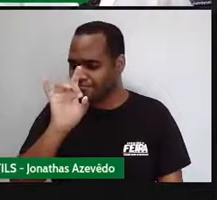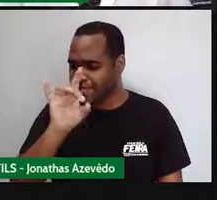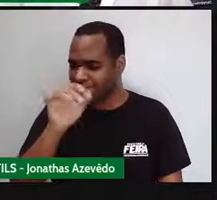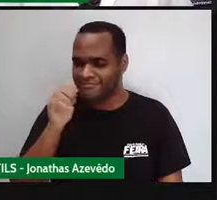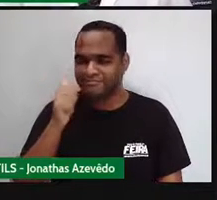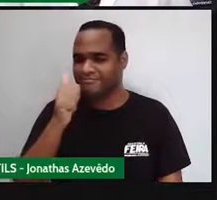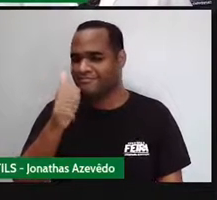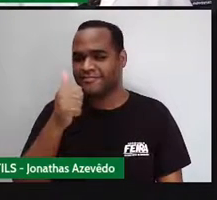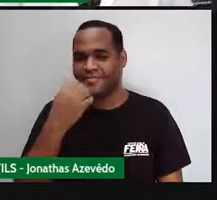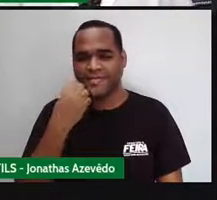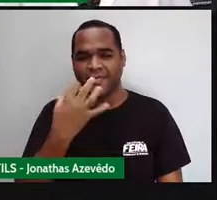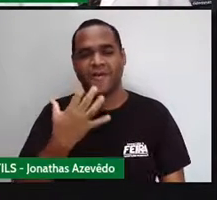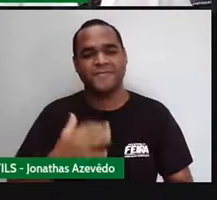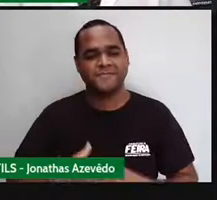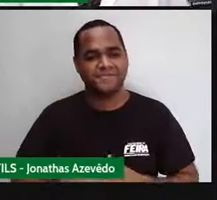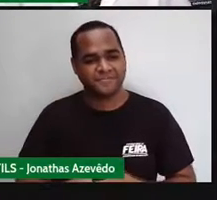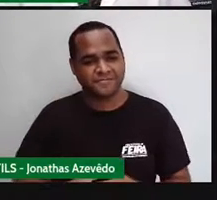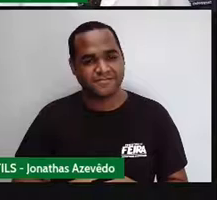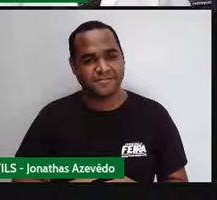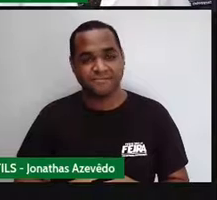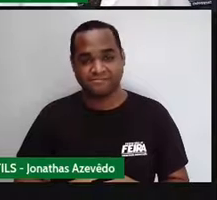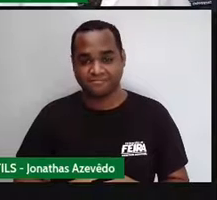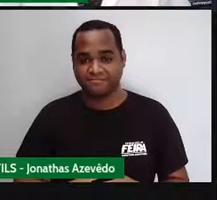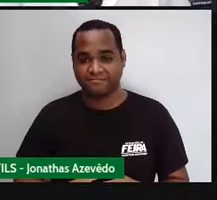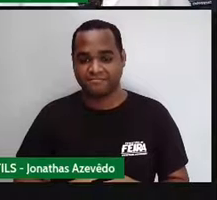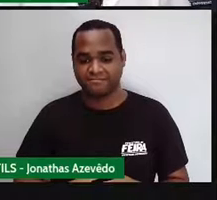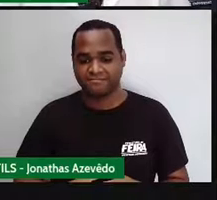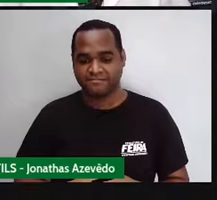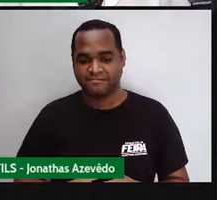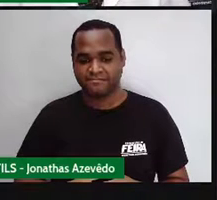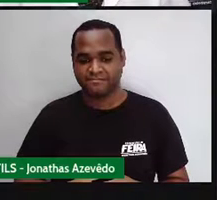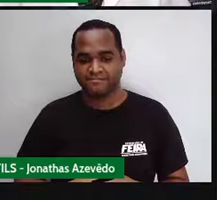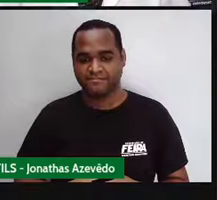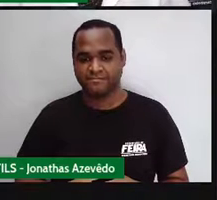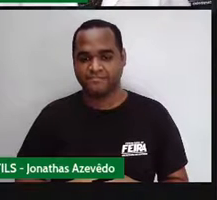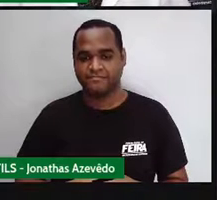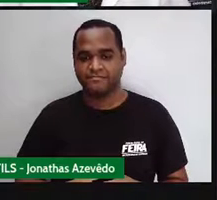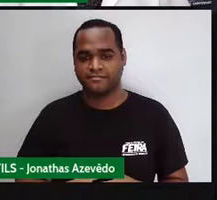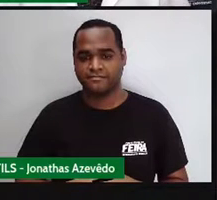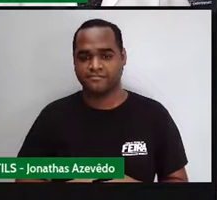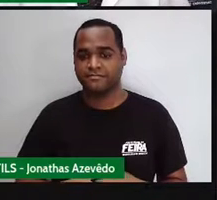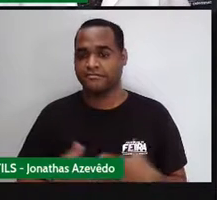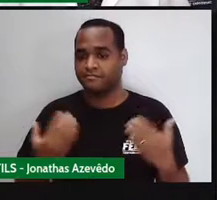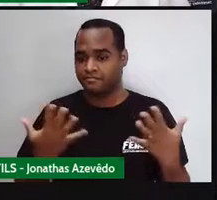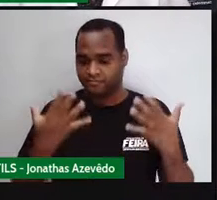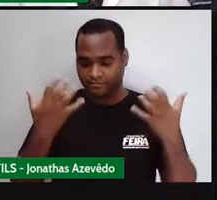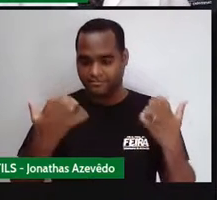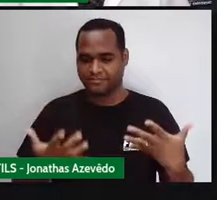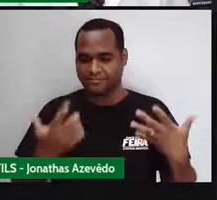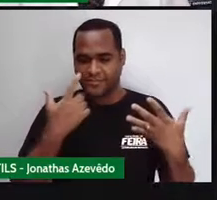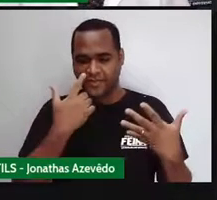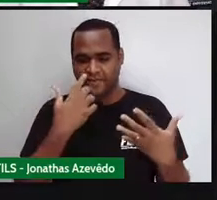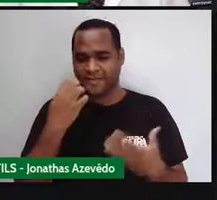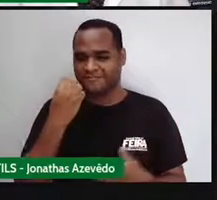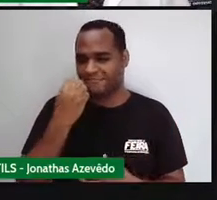Que bacana isso. Bom, mas vamos voltar aqui pra nossa figura. Vamos deixar ela aqui bonitinha.